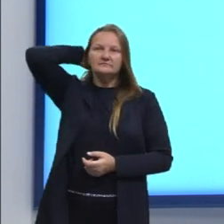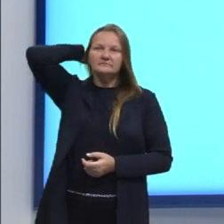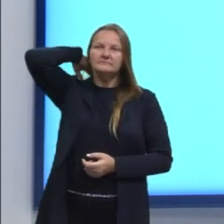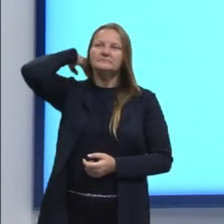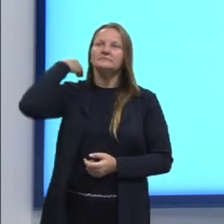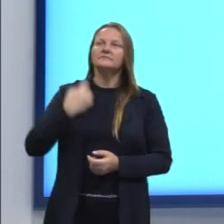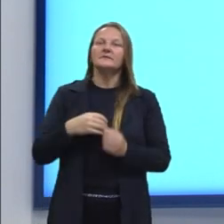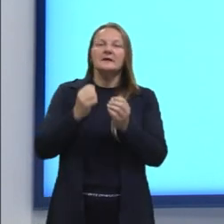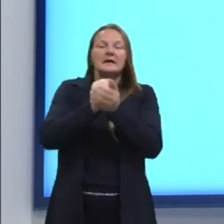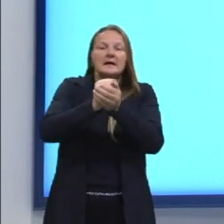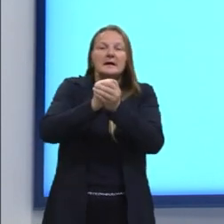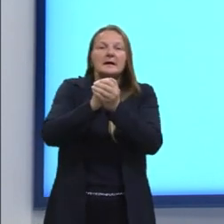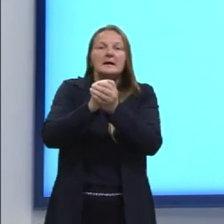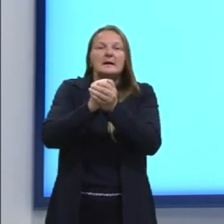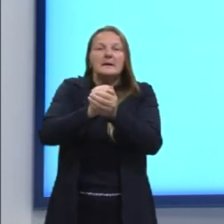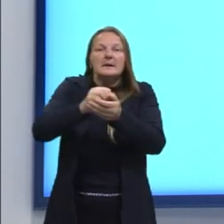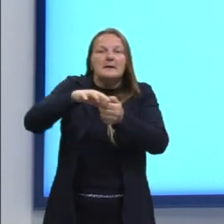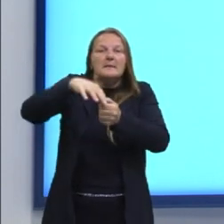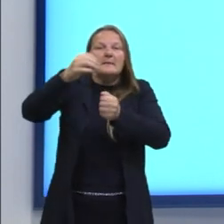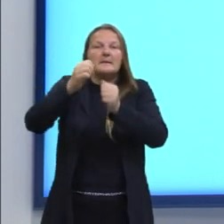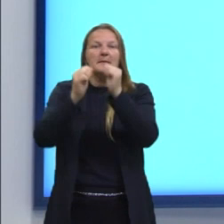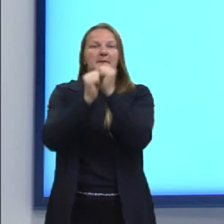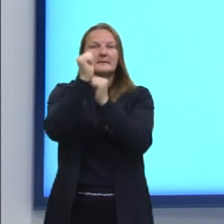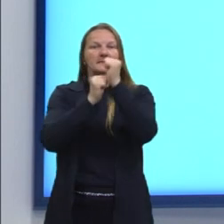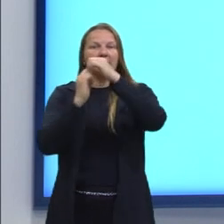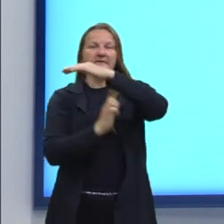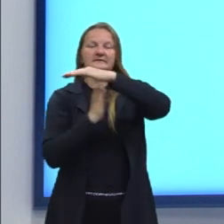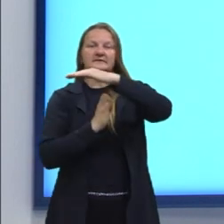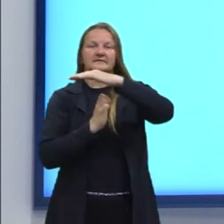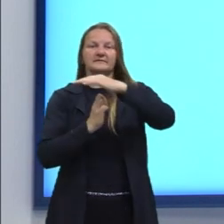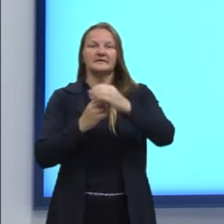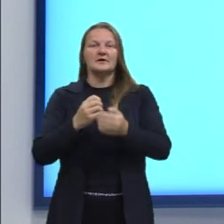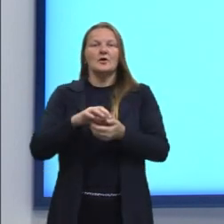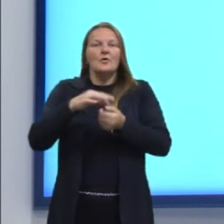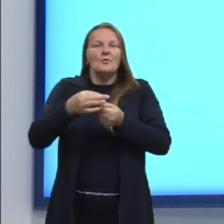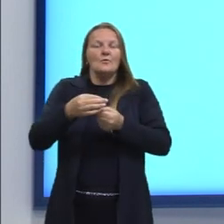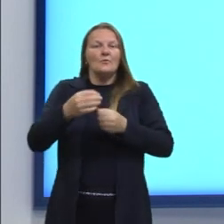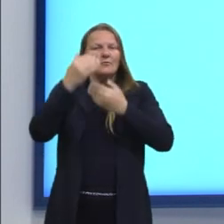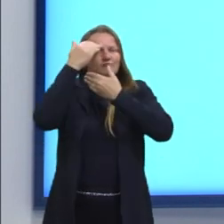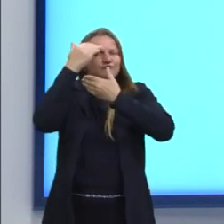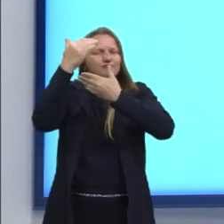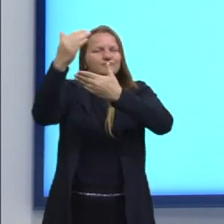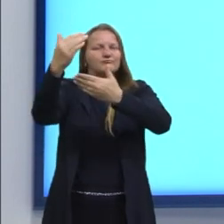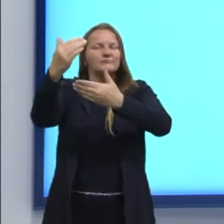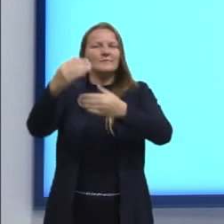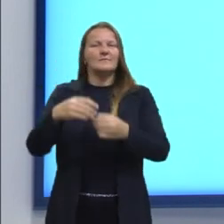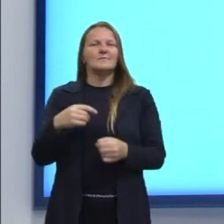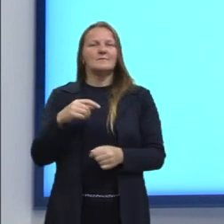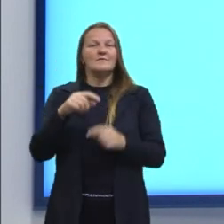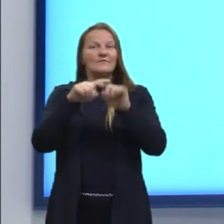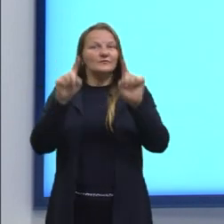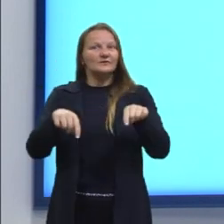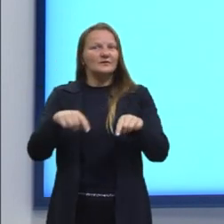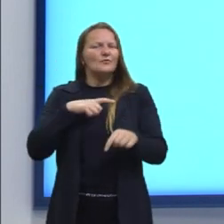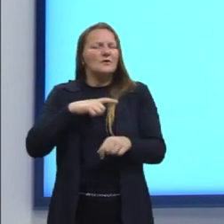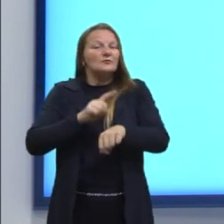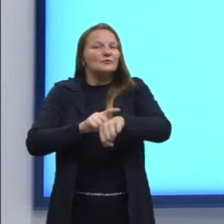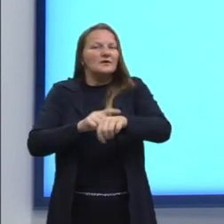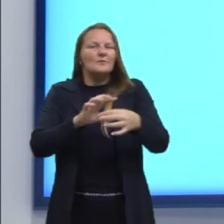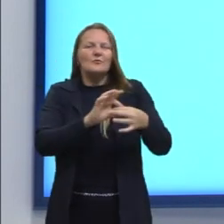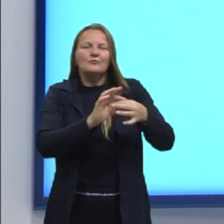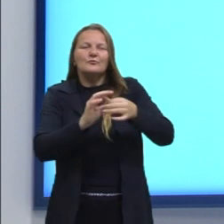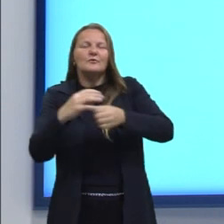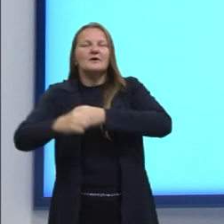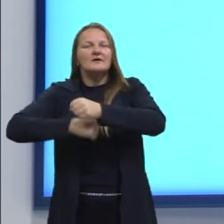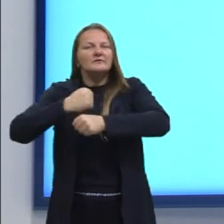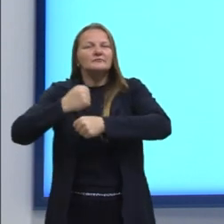sorteia prêmios entre os funcionários como reconhecimento pelo tempo trabalhado. A tabela